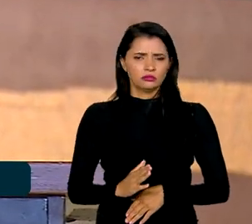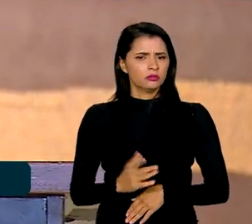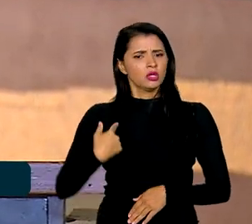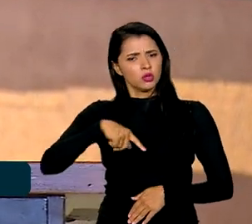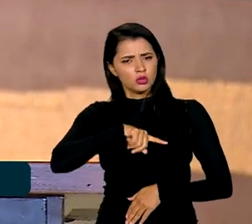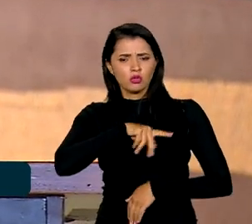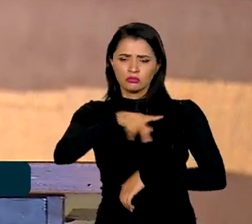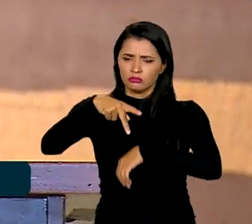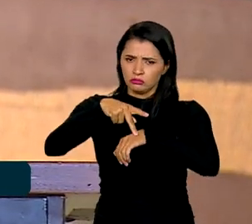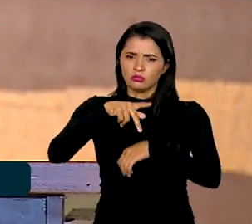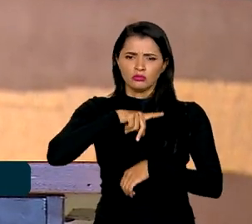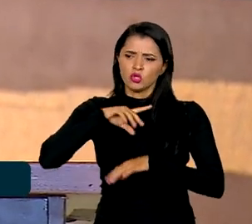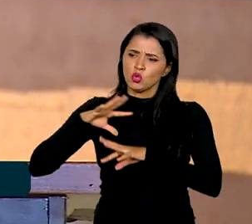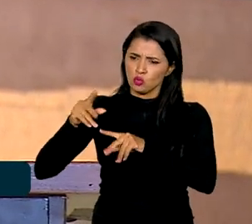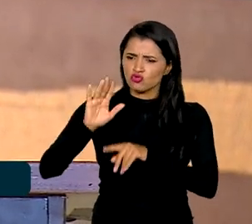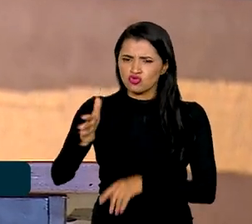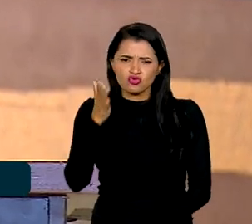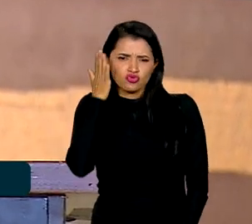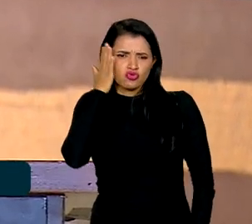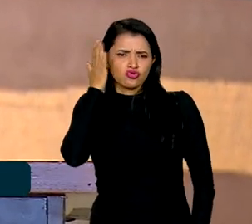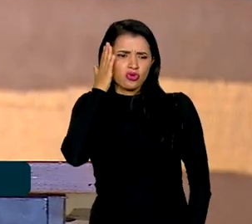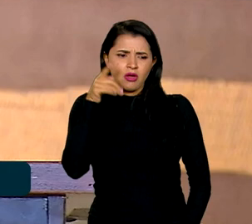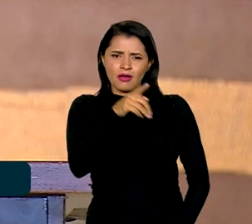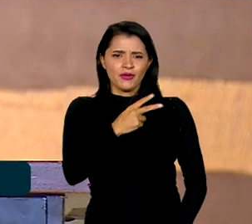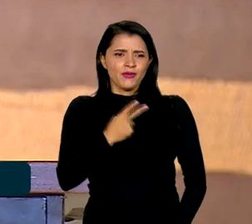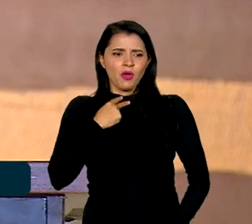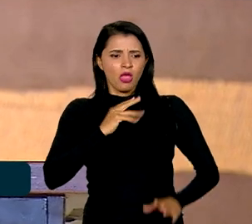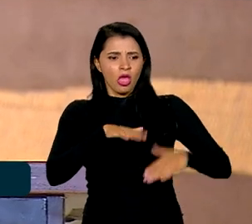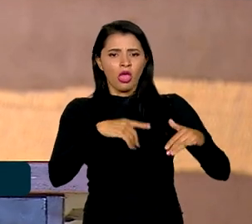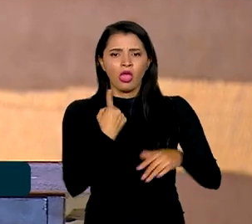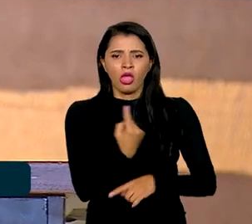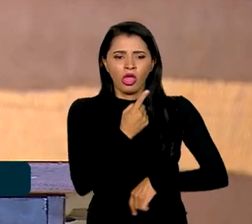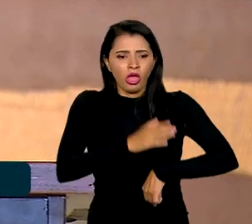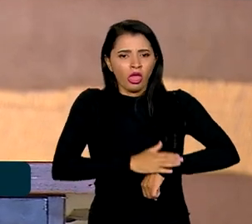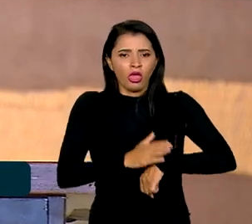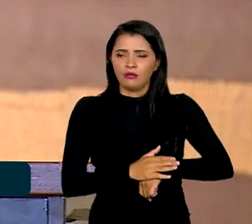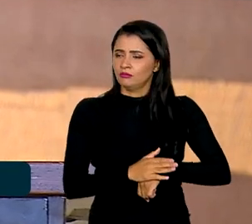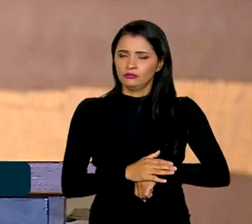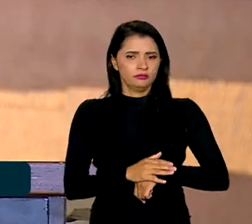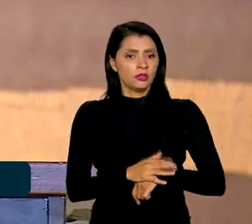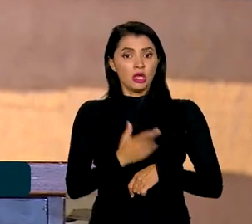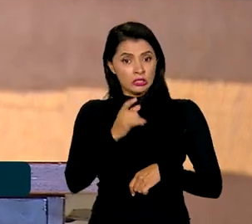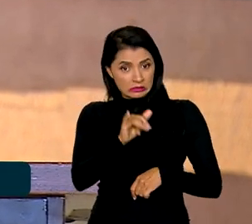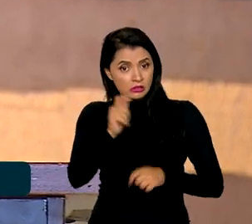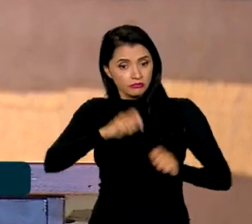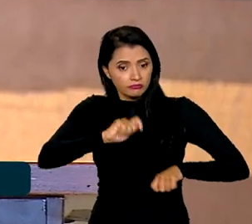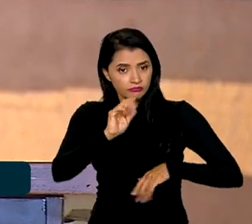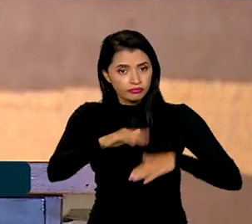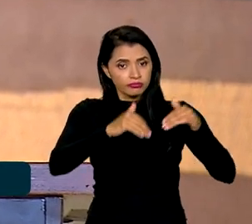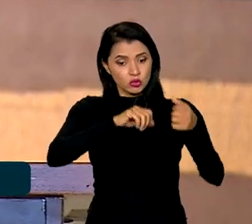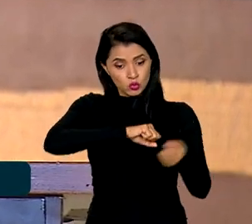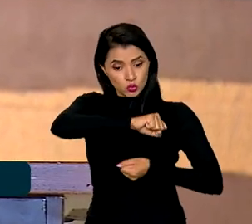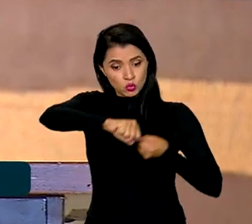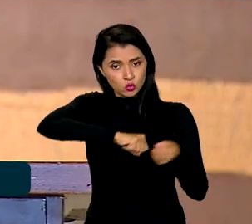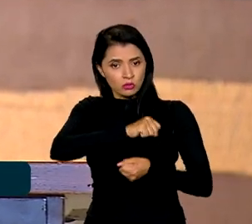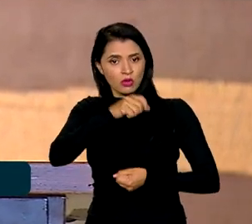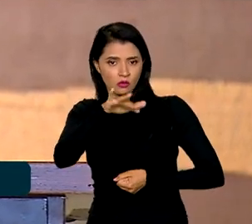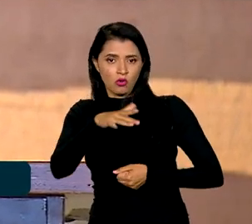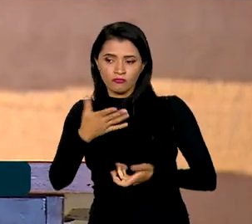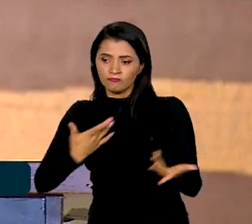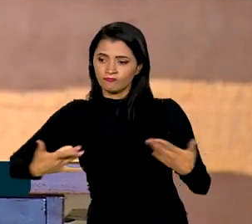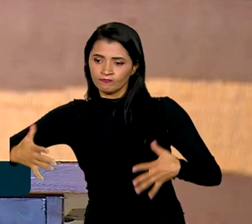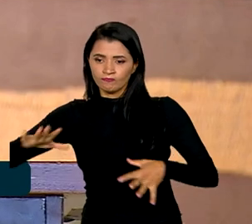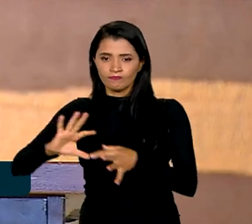Nosso país, como todos sabemos, não pode se desenvolver sozinho. Só crescerá de forma sustentável com a